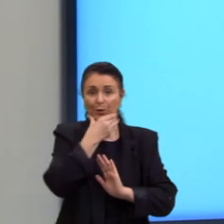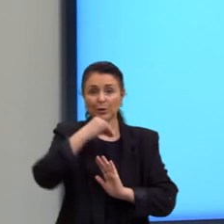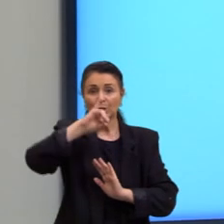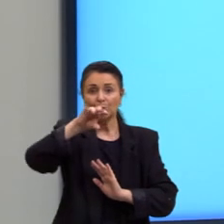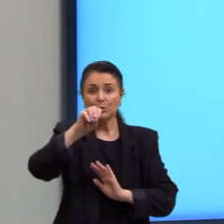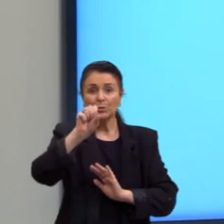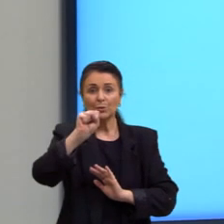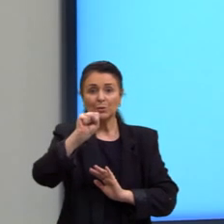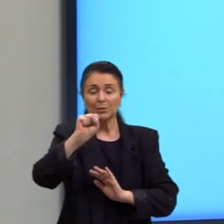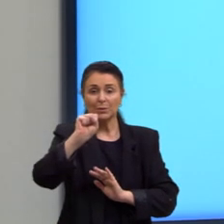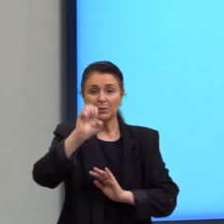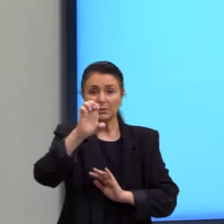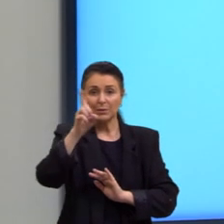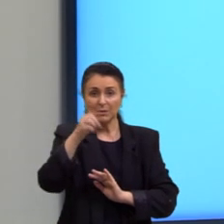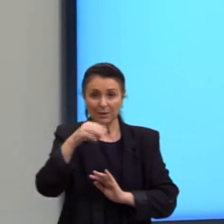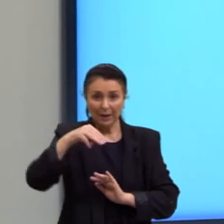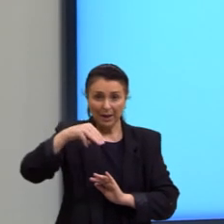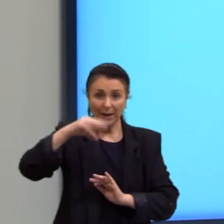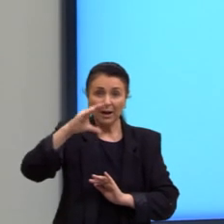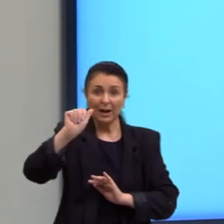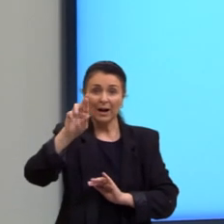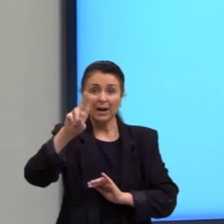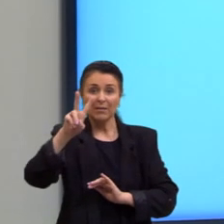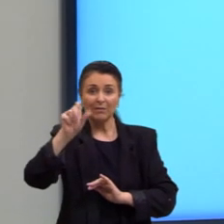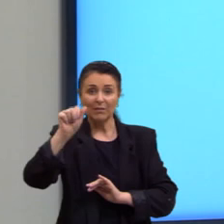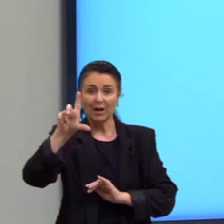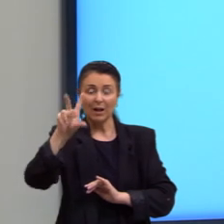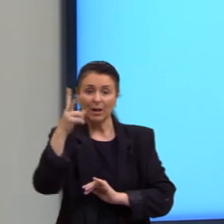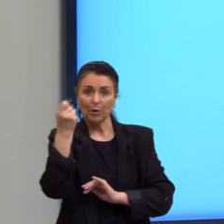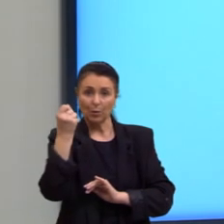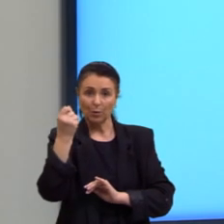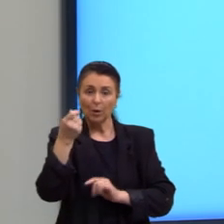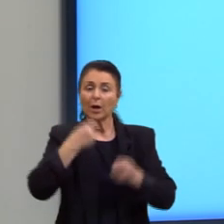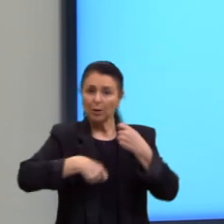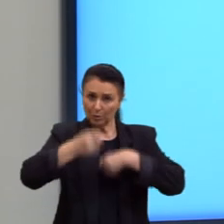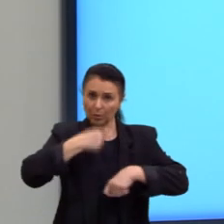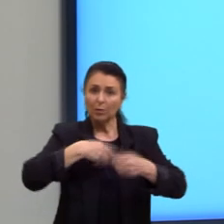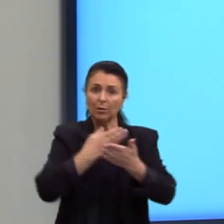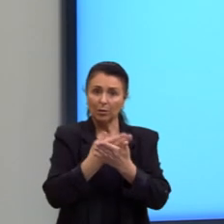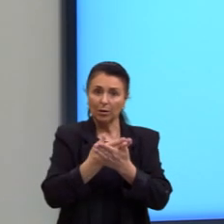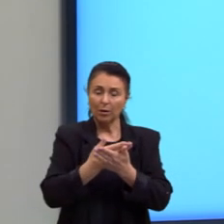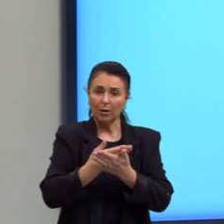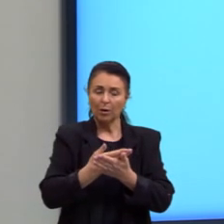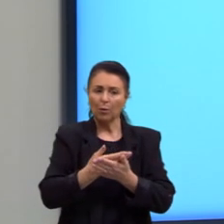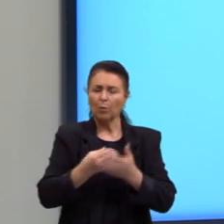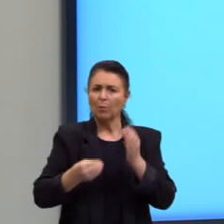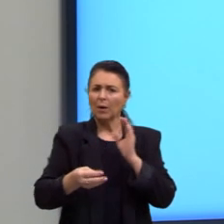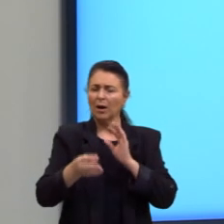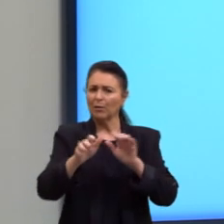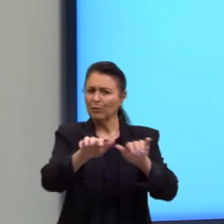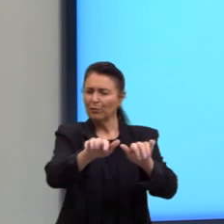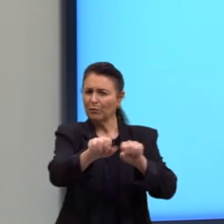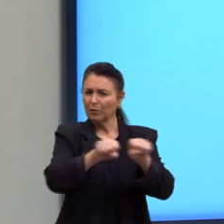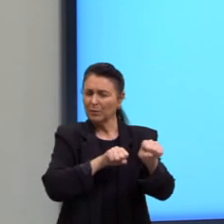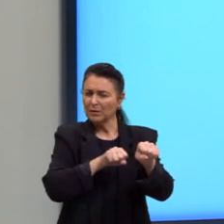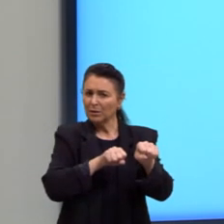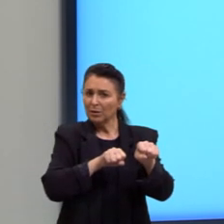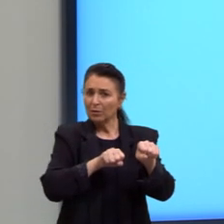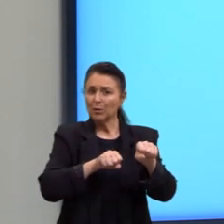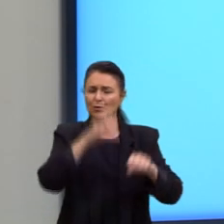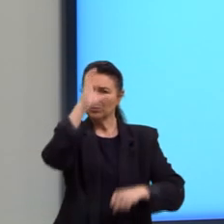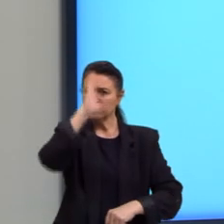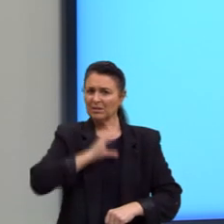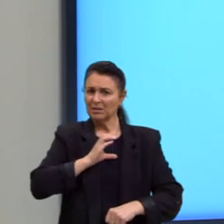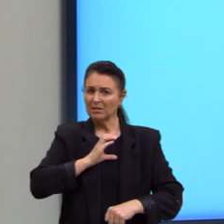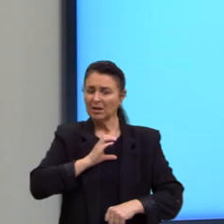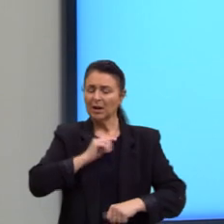Carvalho, observa-se a formação de uma cidadania operária. Aspas. José Murilo de